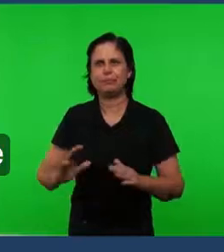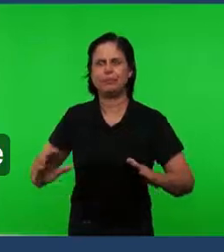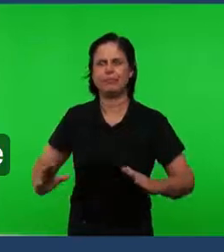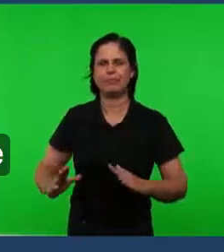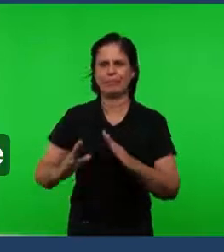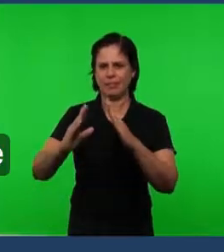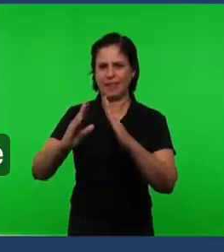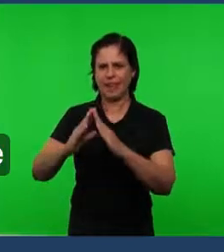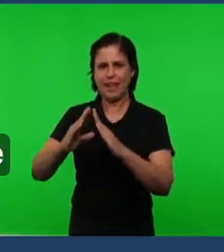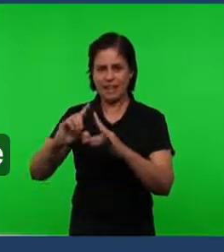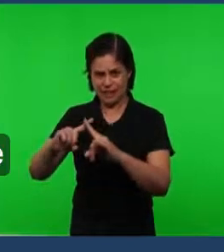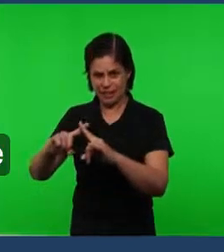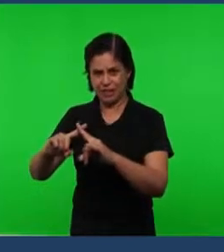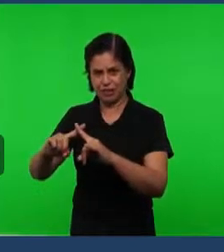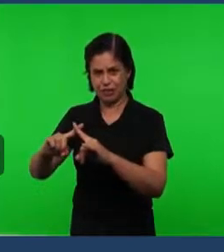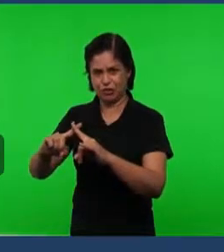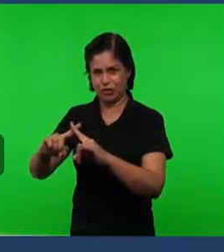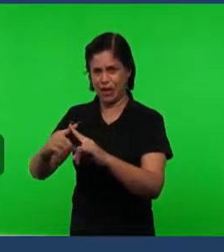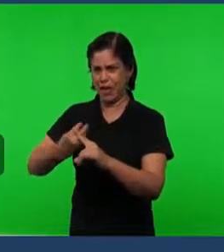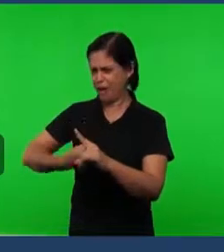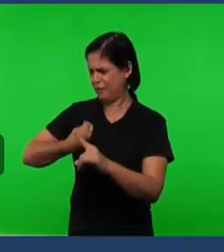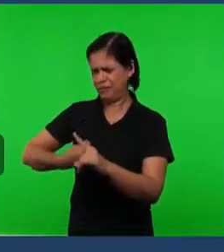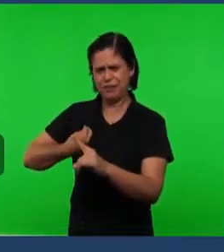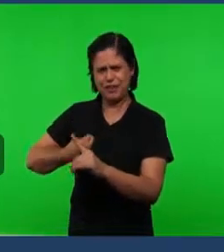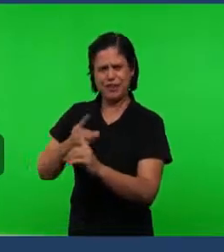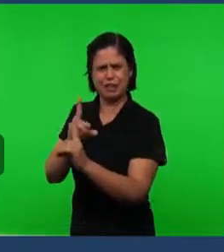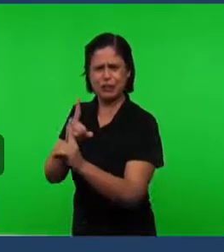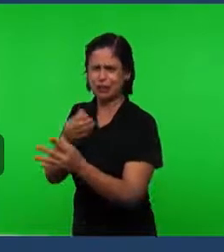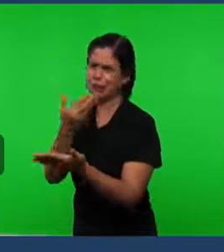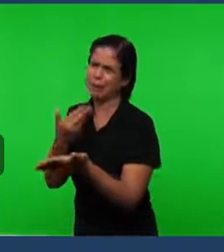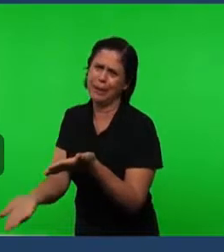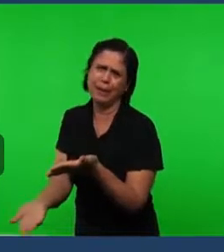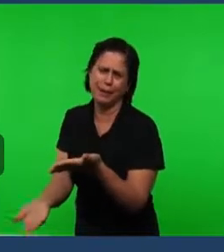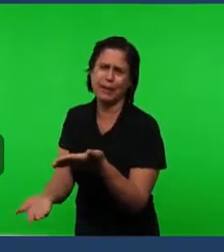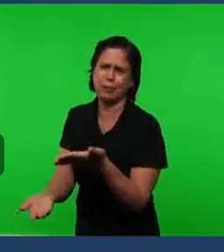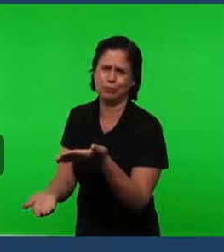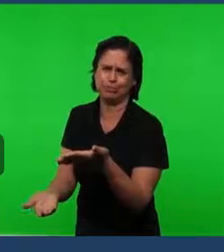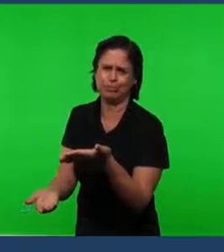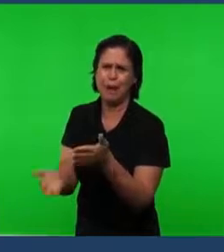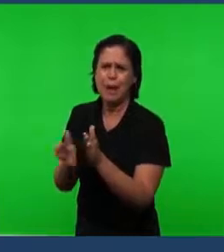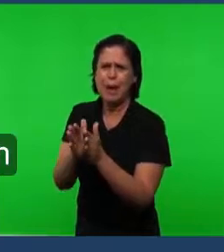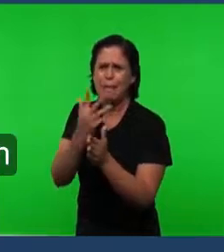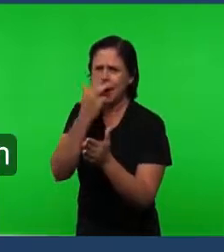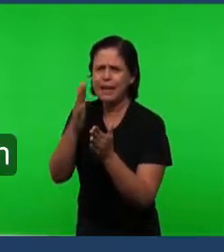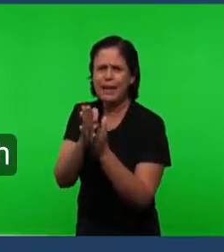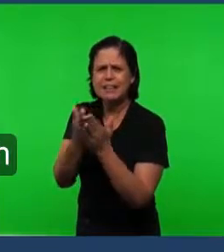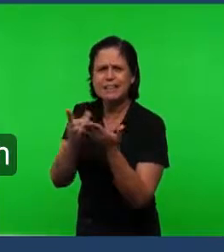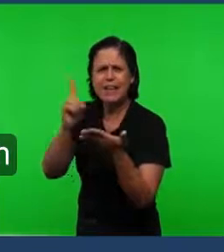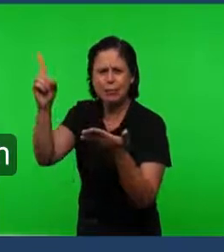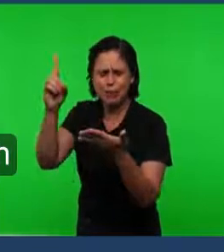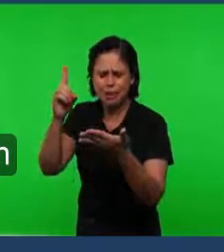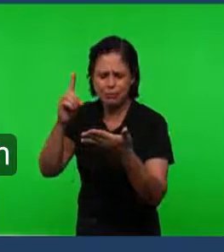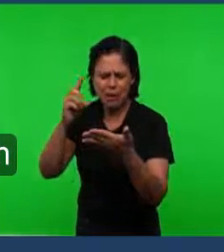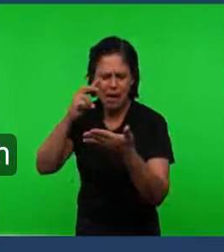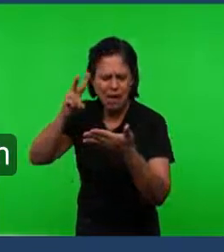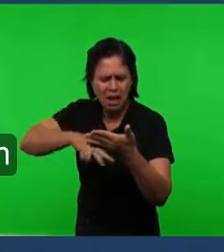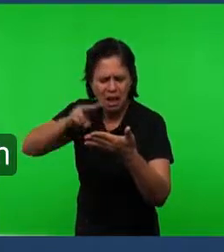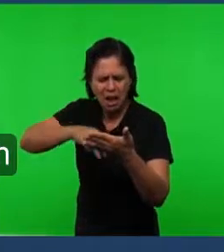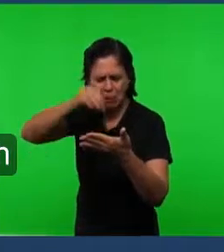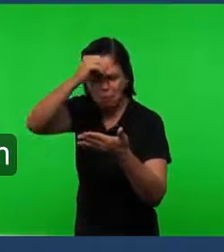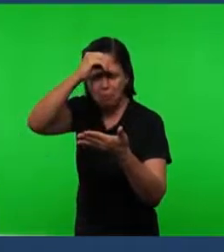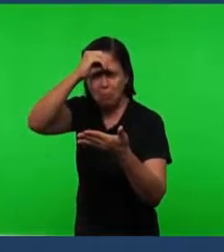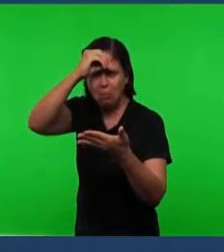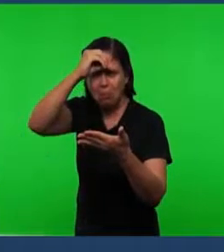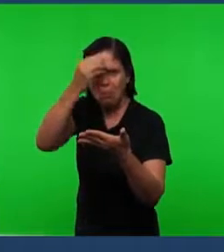A vida A doutrina Perdeu vida A palavra Perdeu vida Por quê? Porque o que traz Vida A